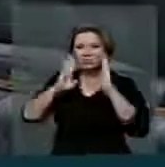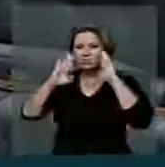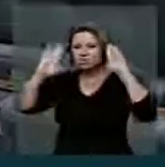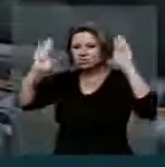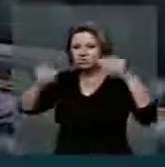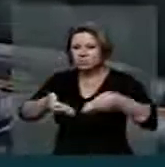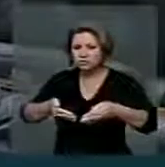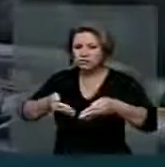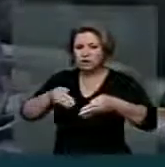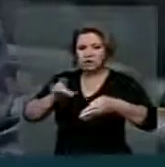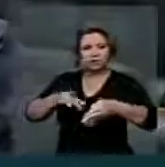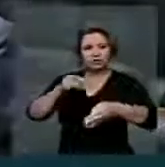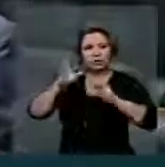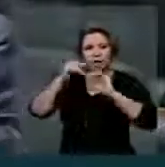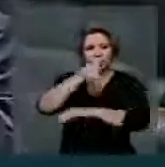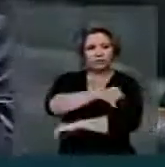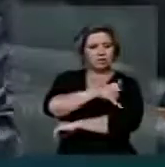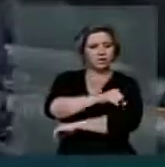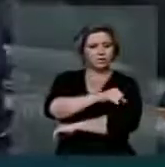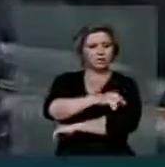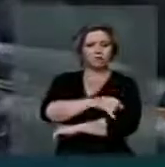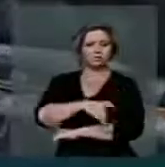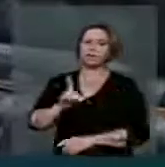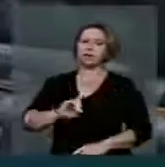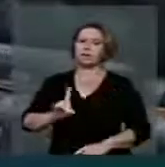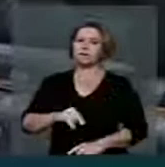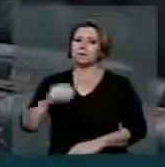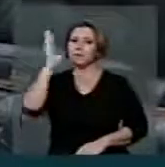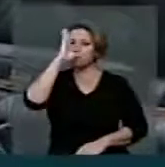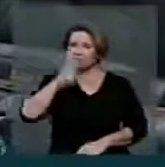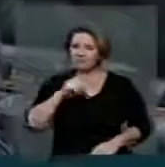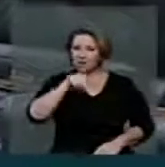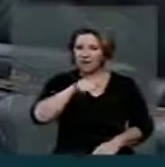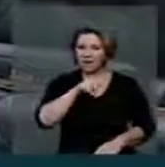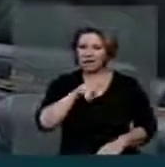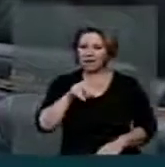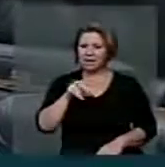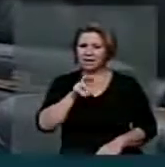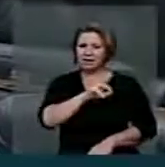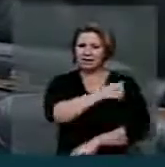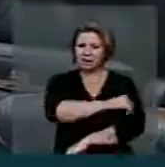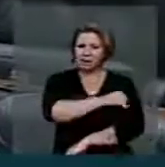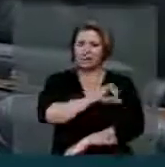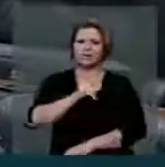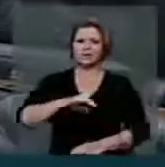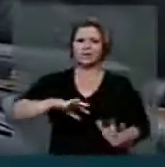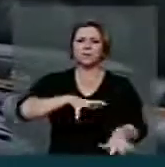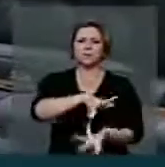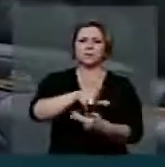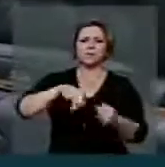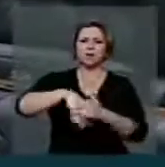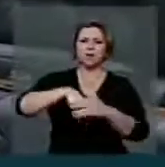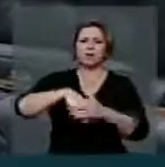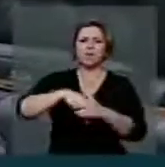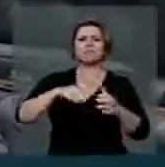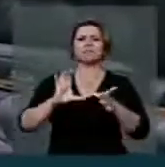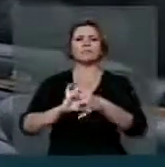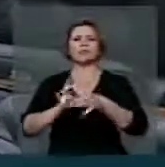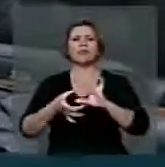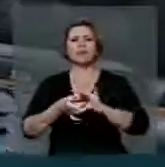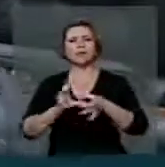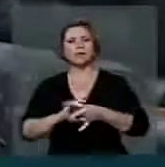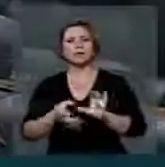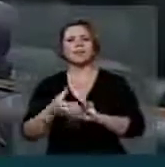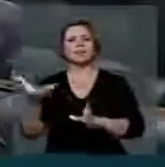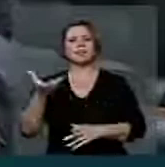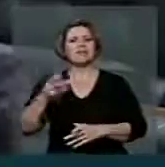Parece-me, tem hora que a gente chega à conclusão que o Brasil é o Rio de Janeiro. Eles querem Copa do Mundo, eles querem Olimpíadas, eles querem o